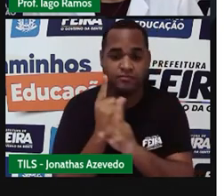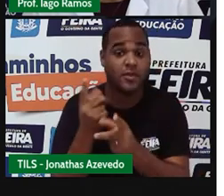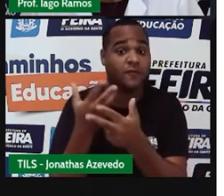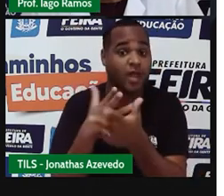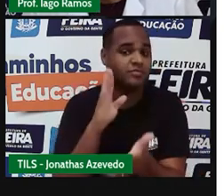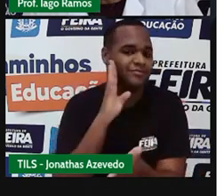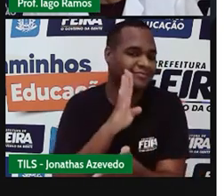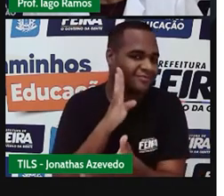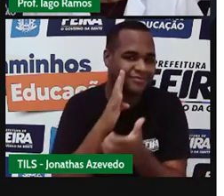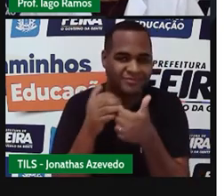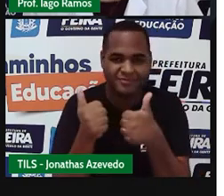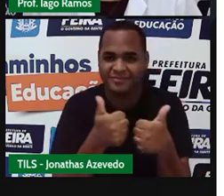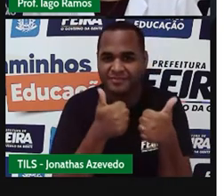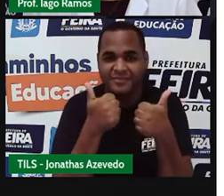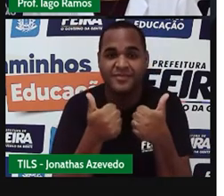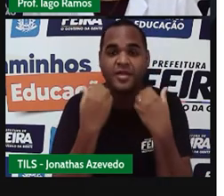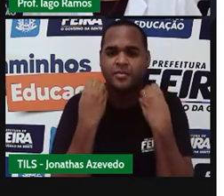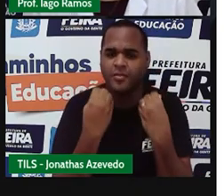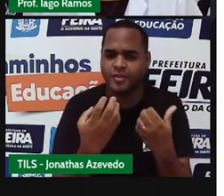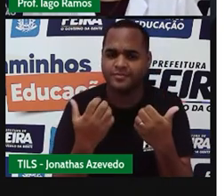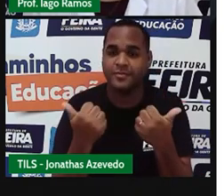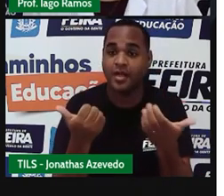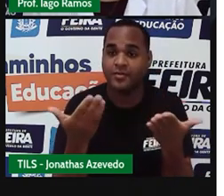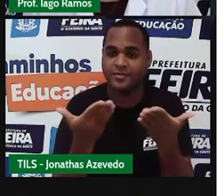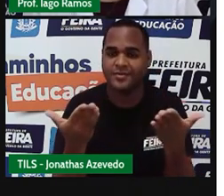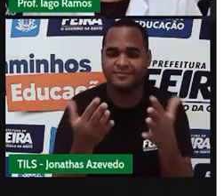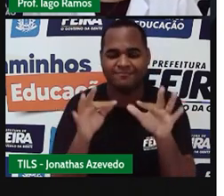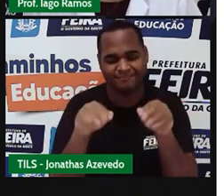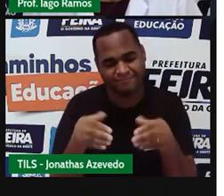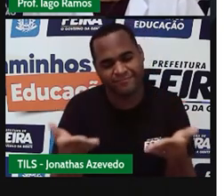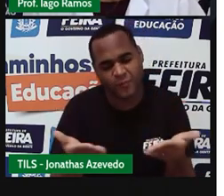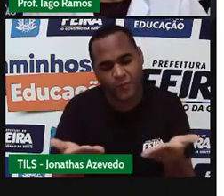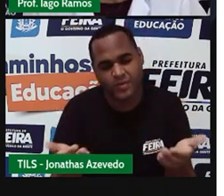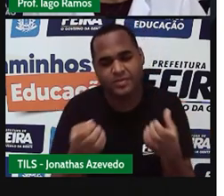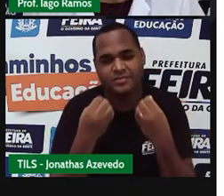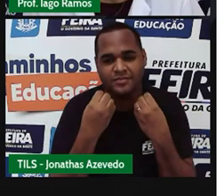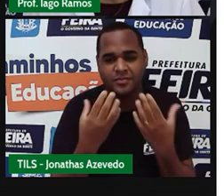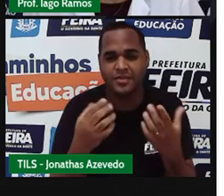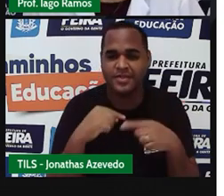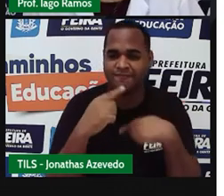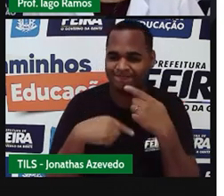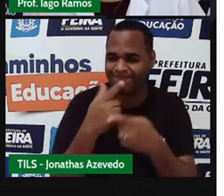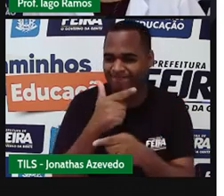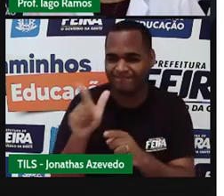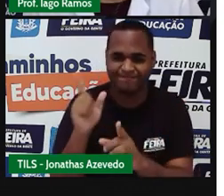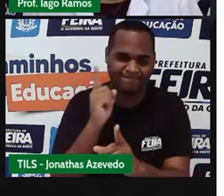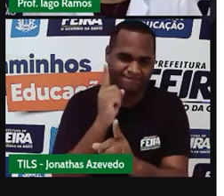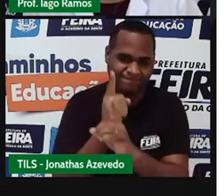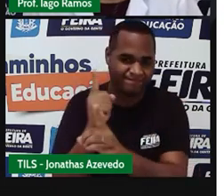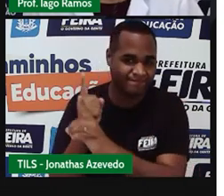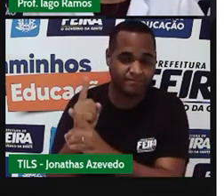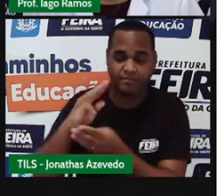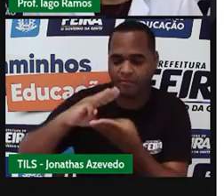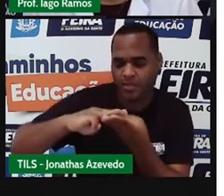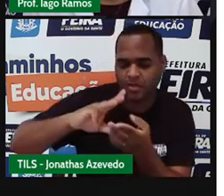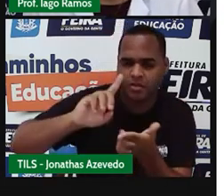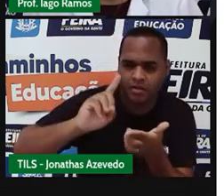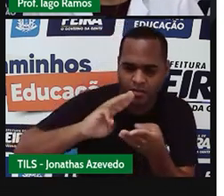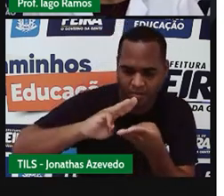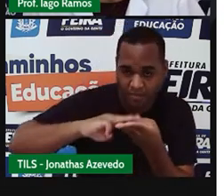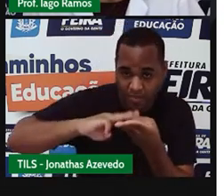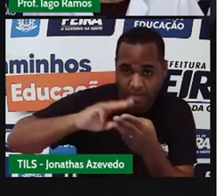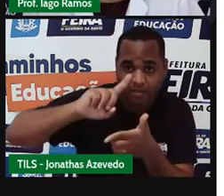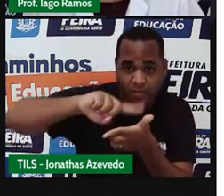dessas aí, tá bom? Então é isso aí, a gente fica, né, por aqui, até uma próxima e fica sempre aquele recado pra que você não